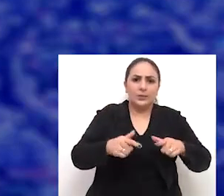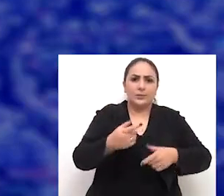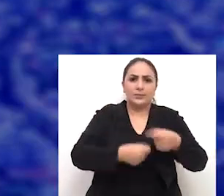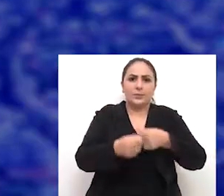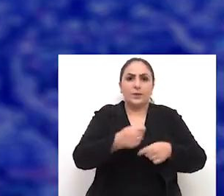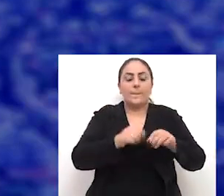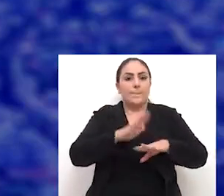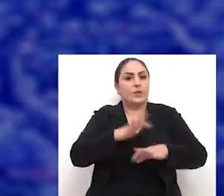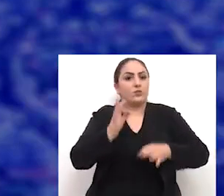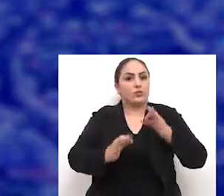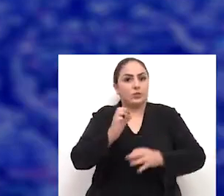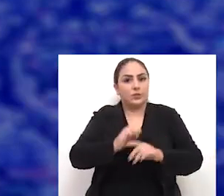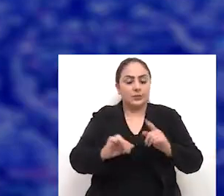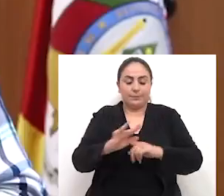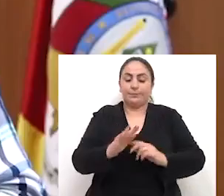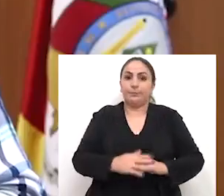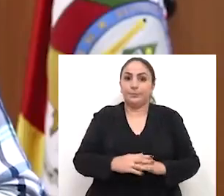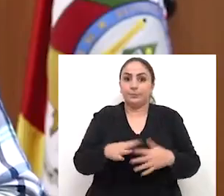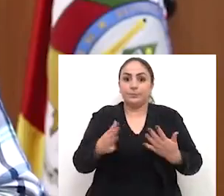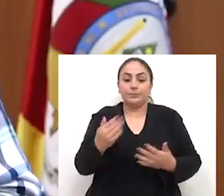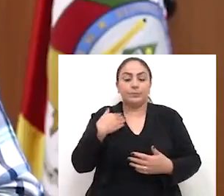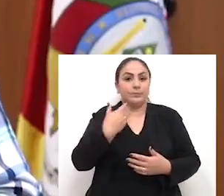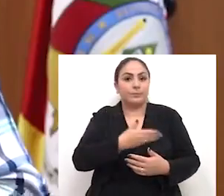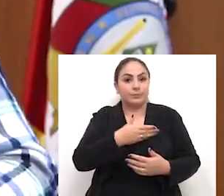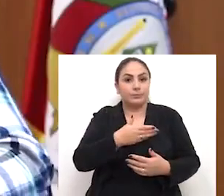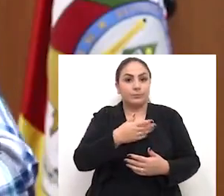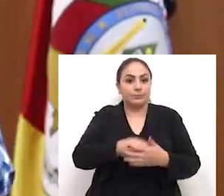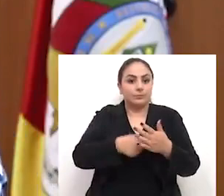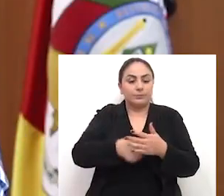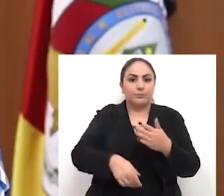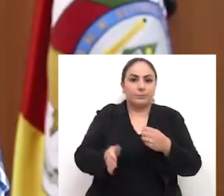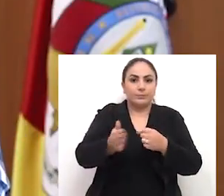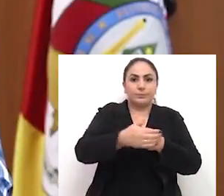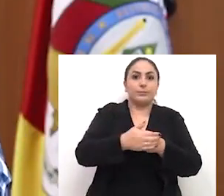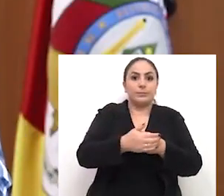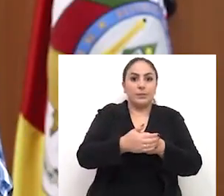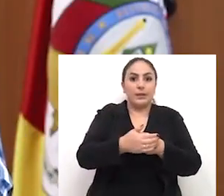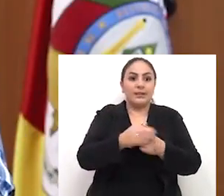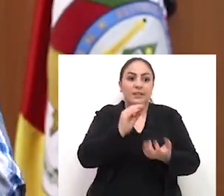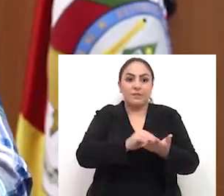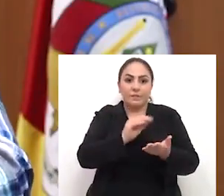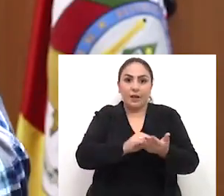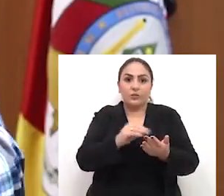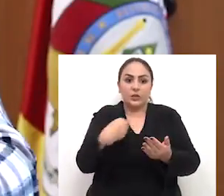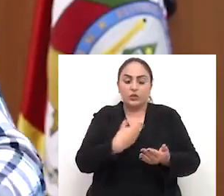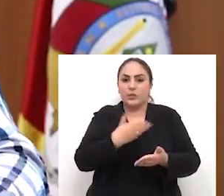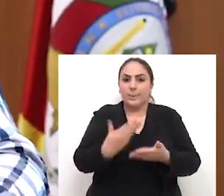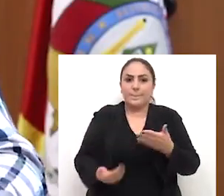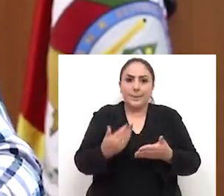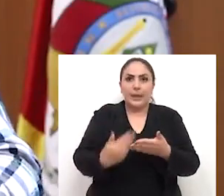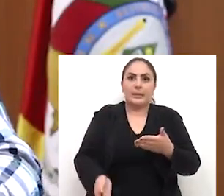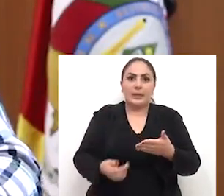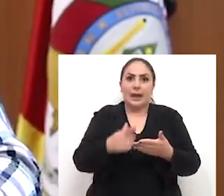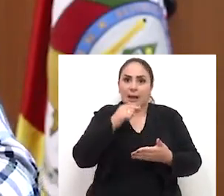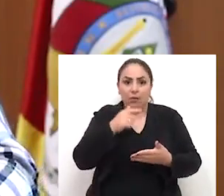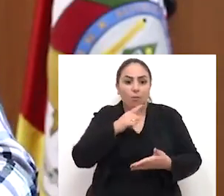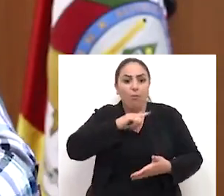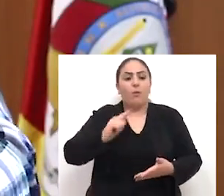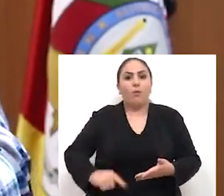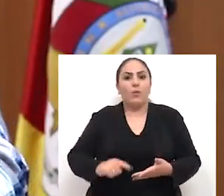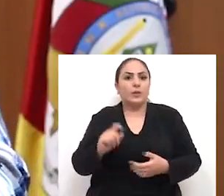negócios, traz mais justiça social. Em vez de a gente buscar tapar esse furo que está fazendo com que a gente perca água,